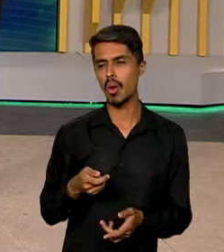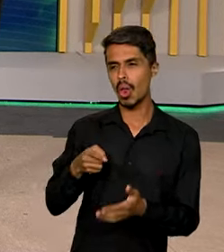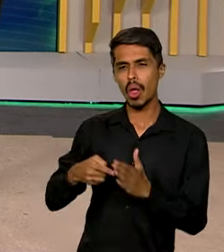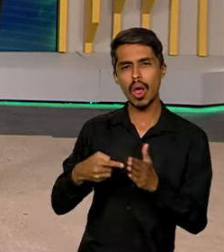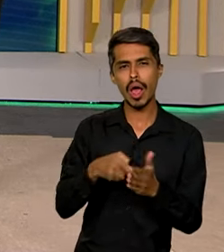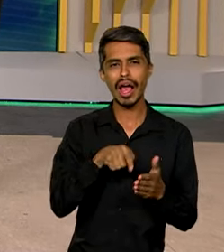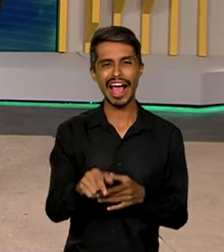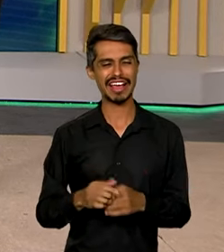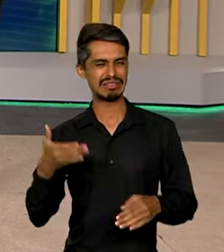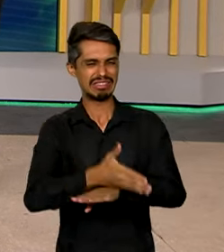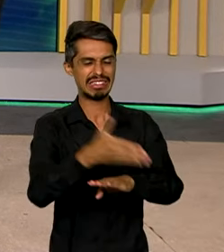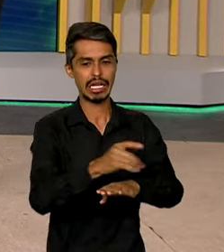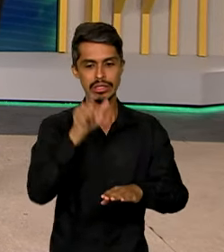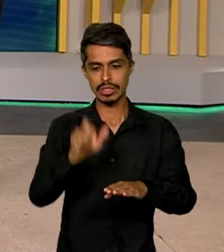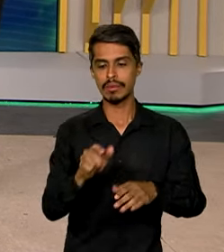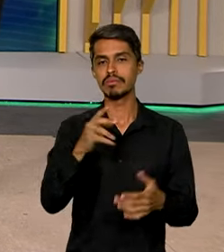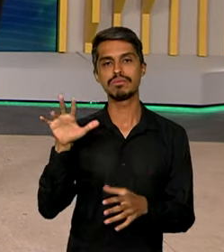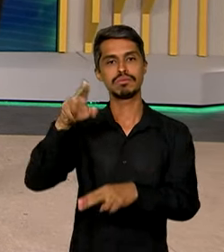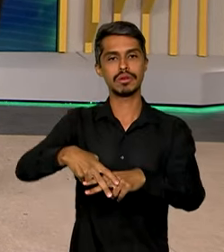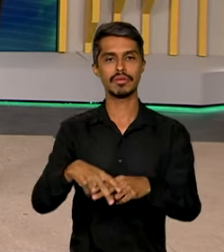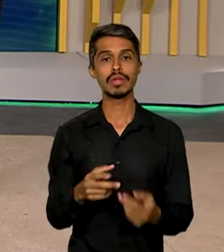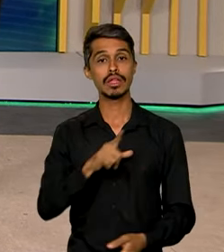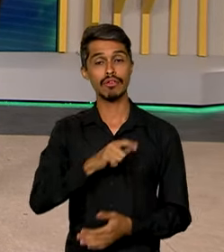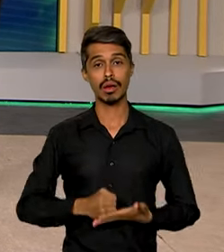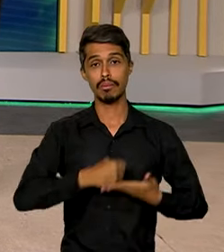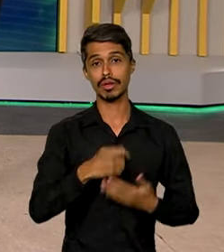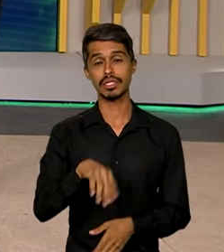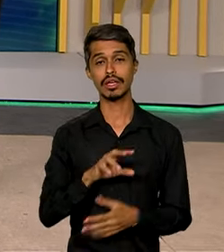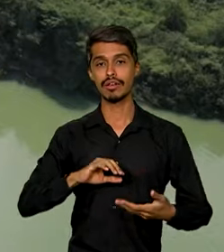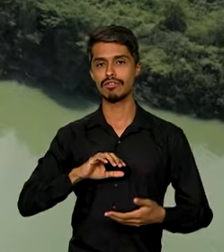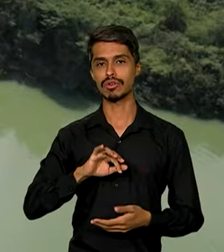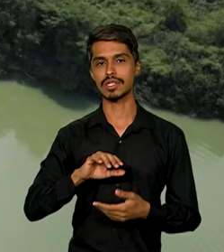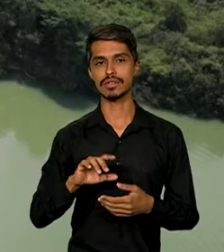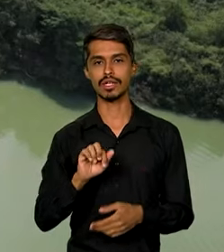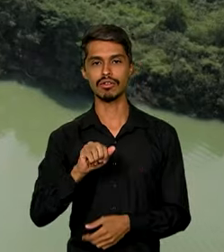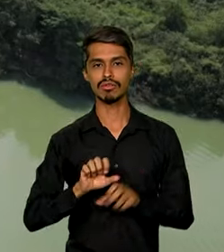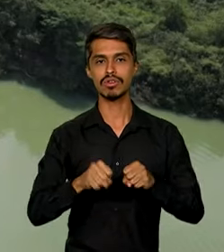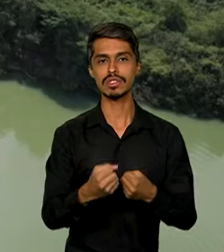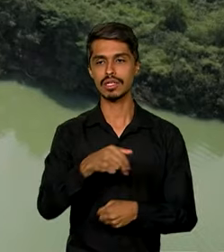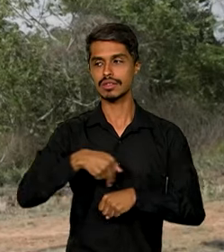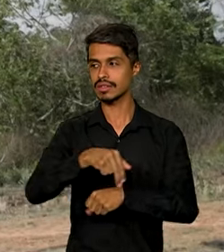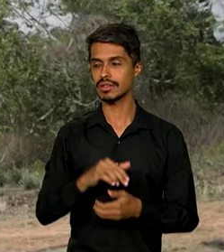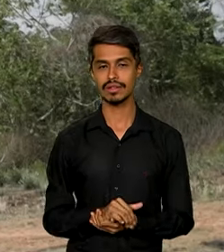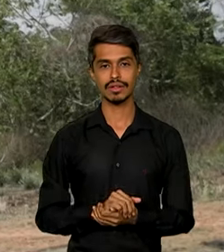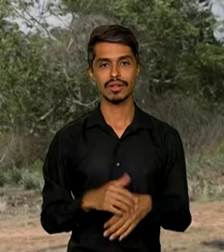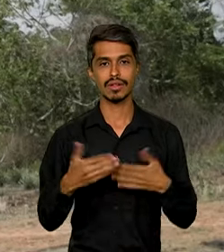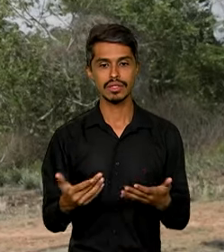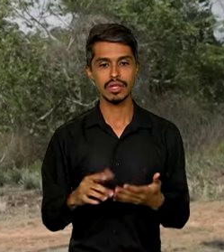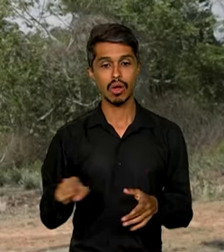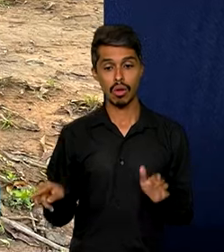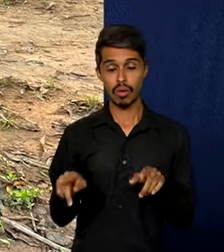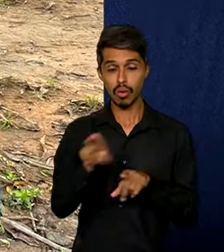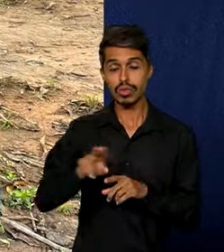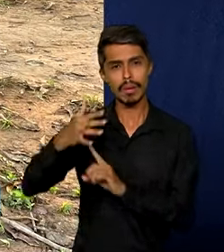explorar os territórios foi preso. A ação contou com o apoio da Força Nacional. Foram cumpridos um mandado de prisão preventiva